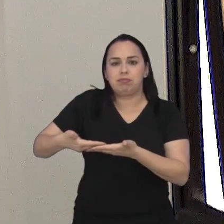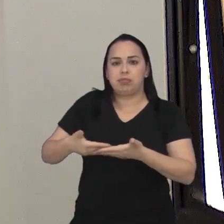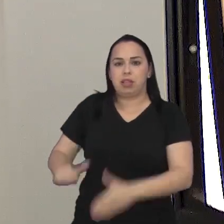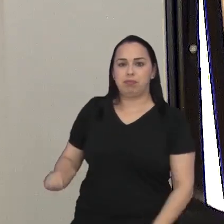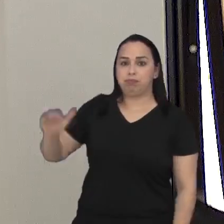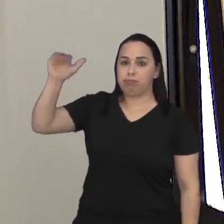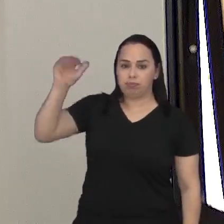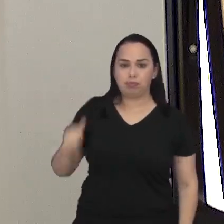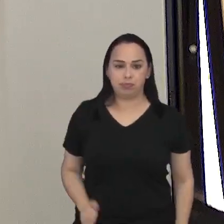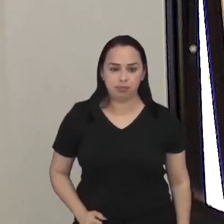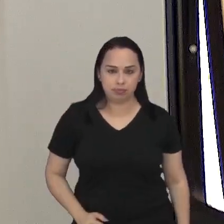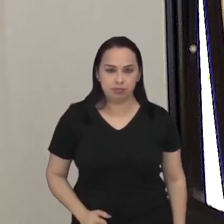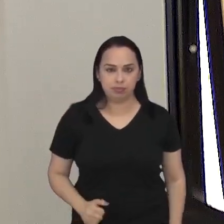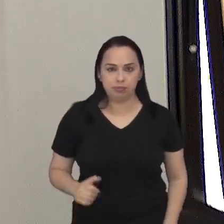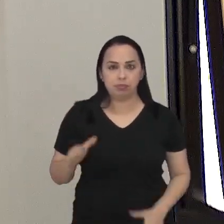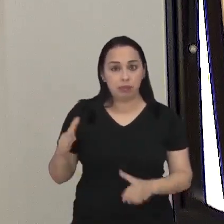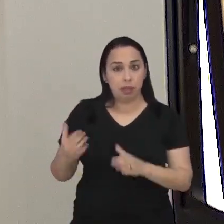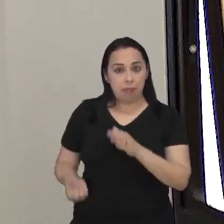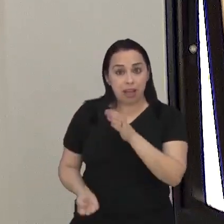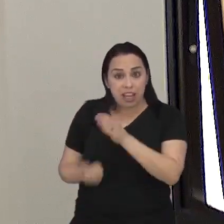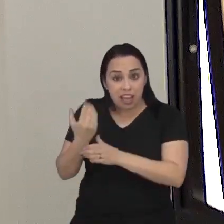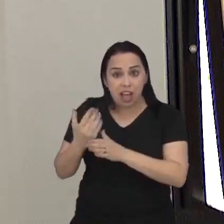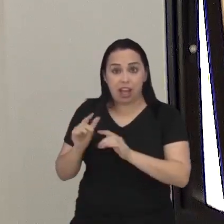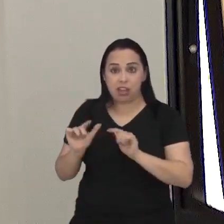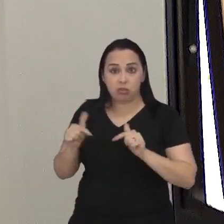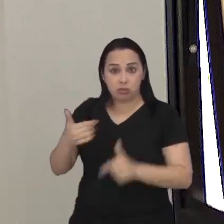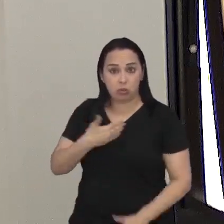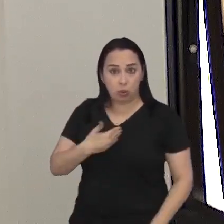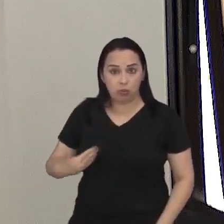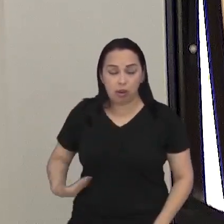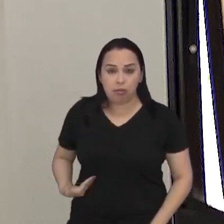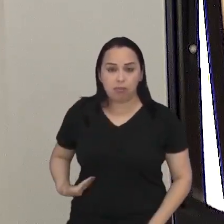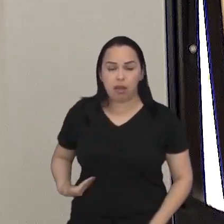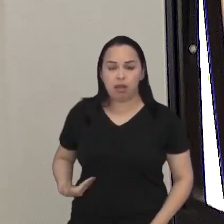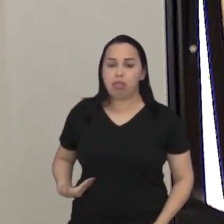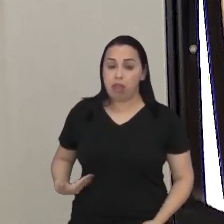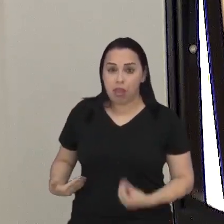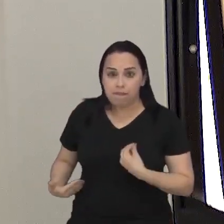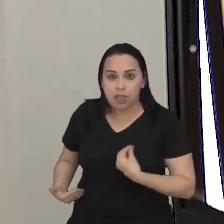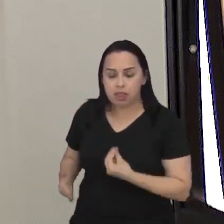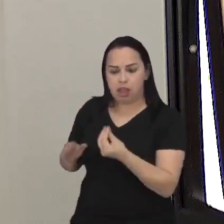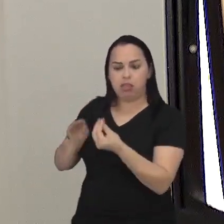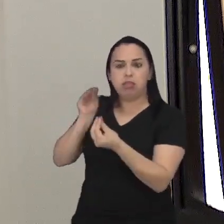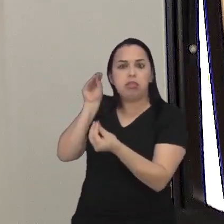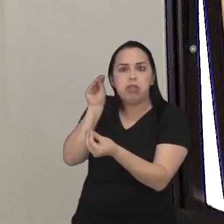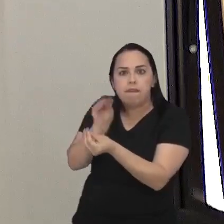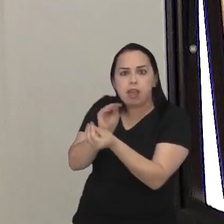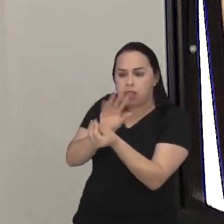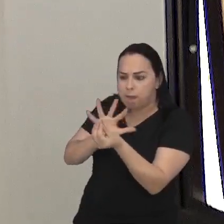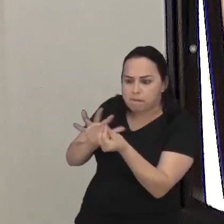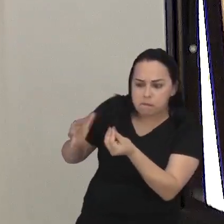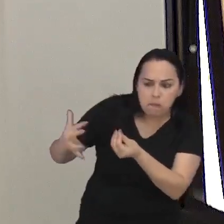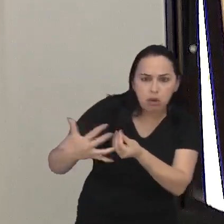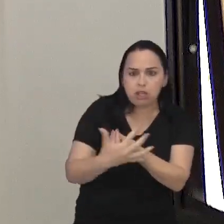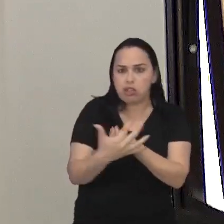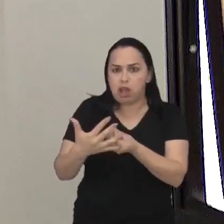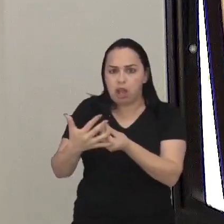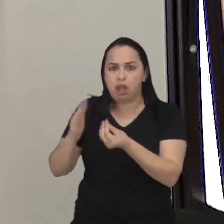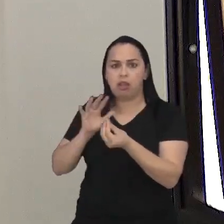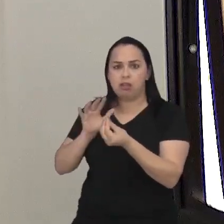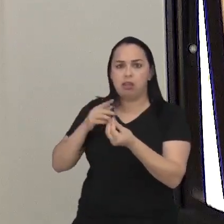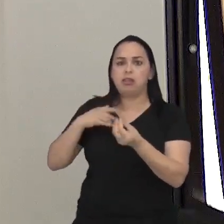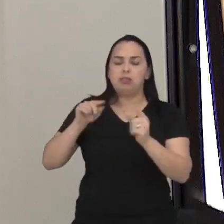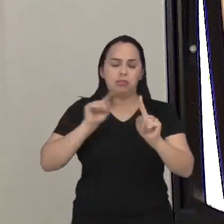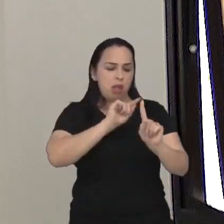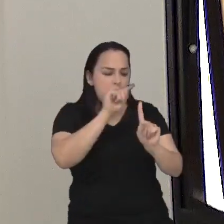natural é uma frente para poder criar políticas públicas para proteger a vida desde a sua concepção